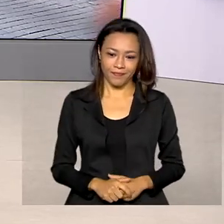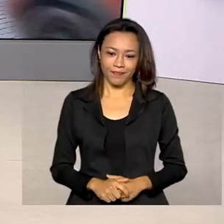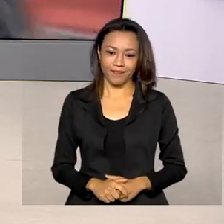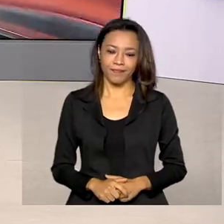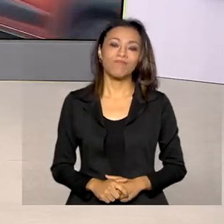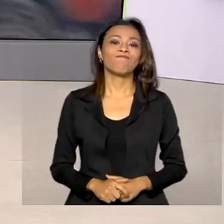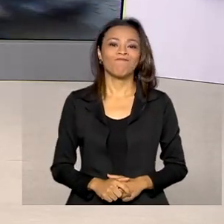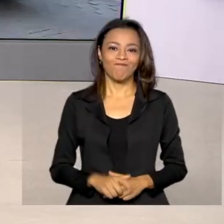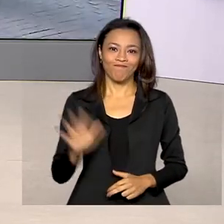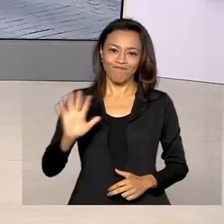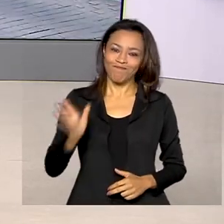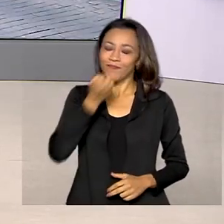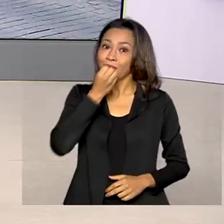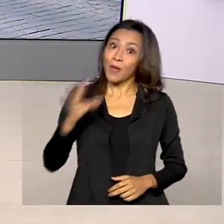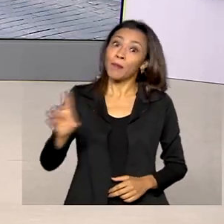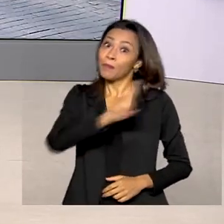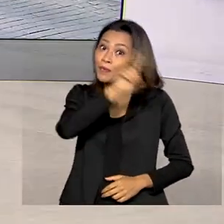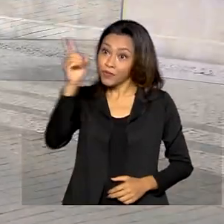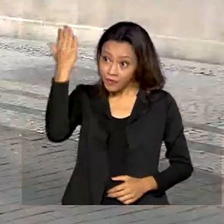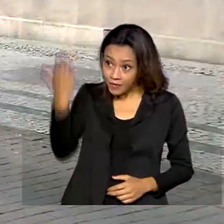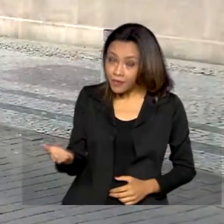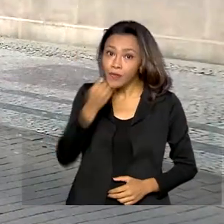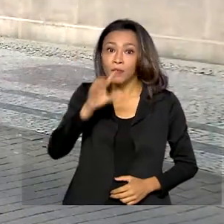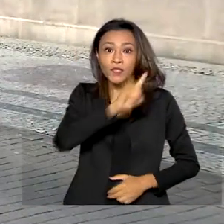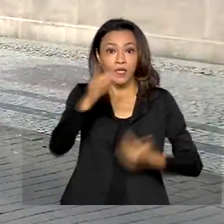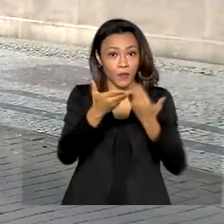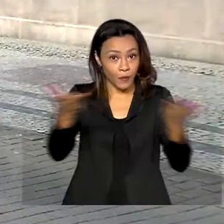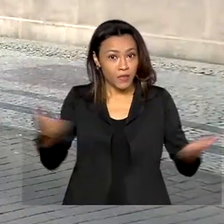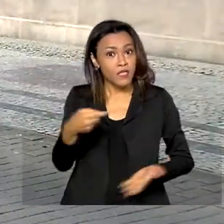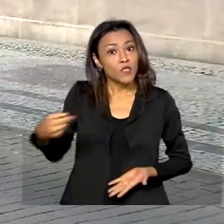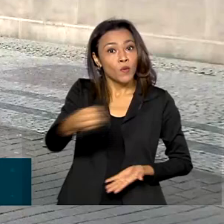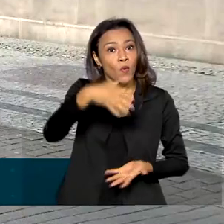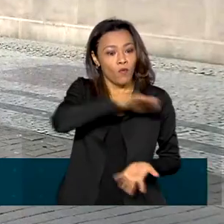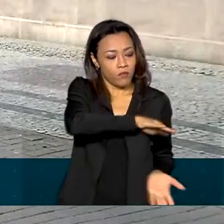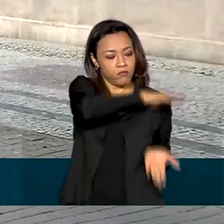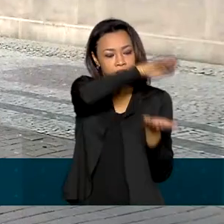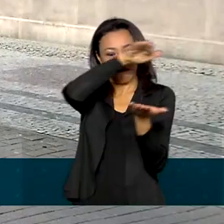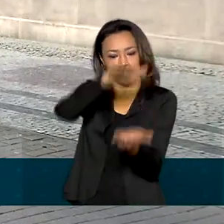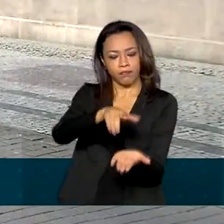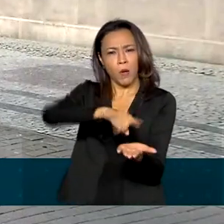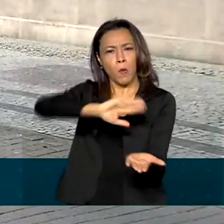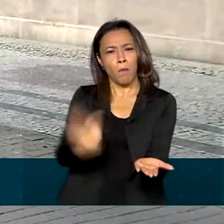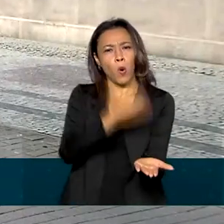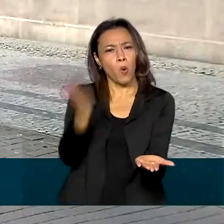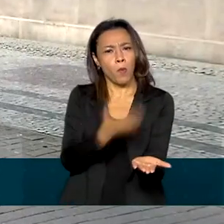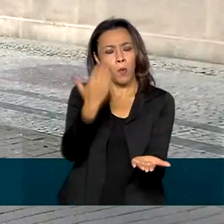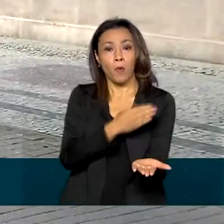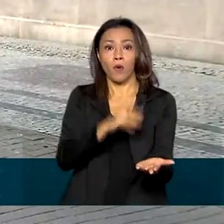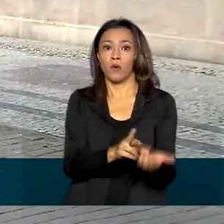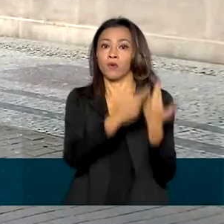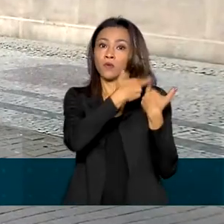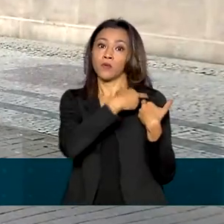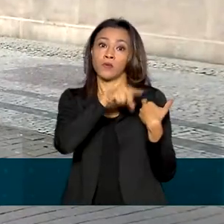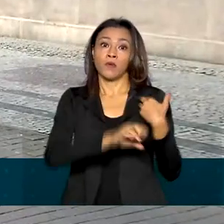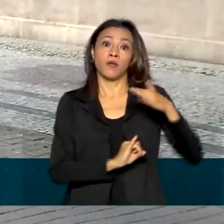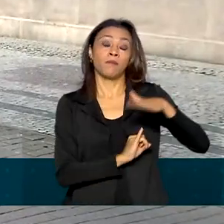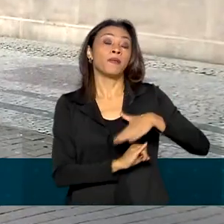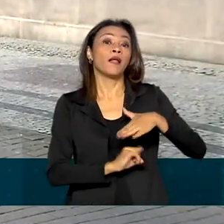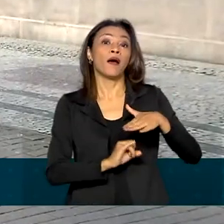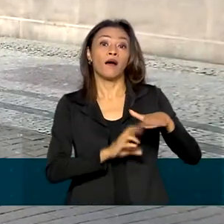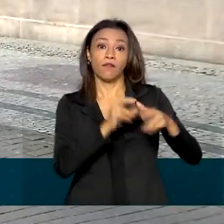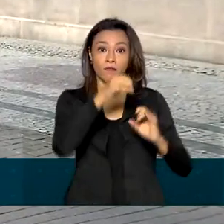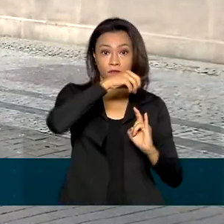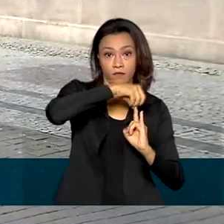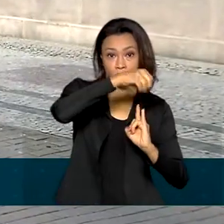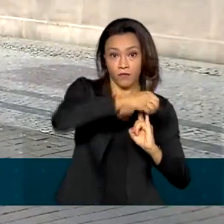Oi, Renata, bom dia pra você, bom dia a todos. Nesse novo lote de vacinas produzidas pela Fiocruz e pelo Instituto Butantan, mais de